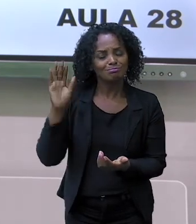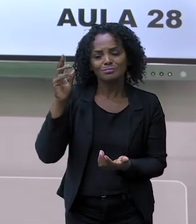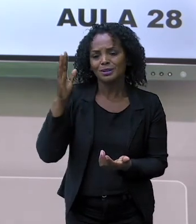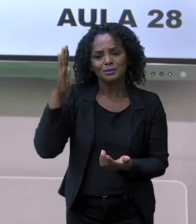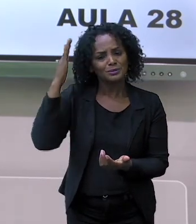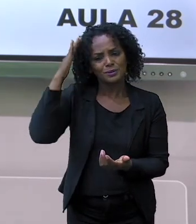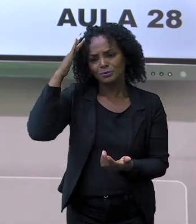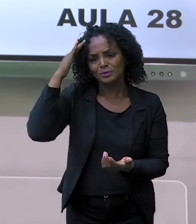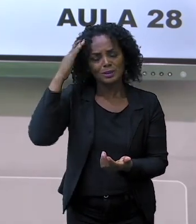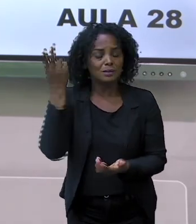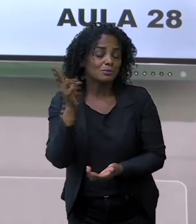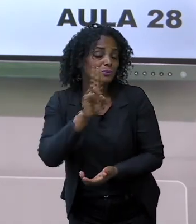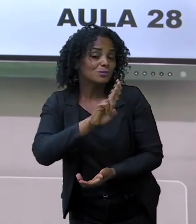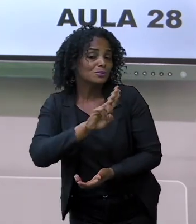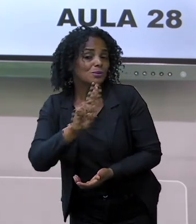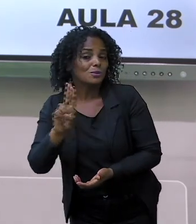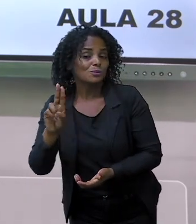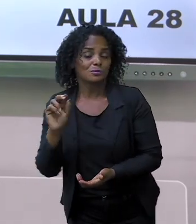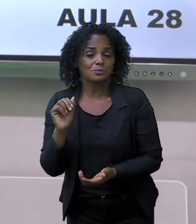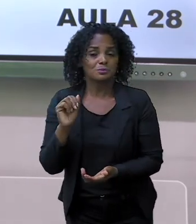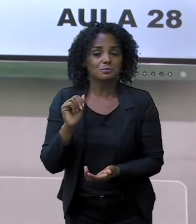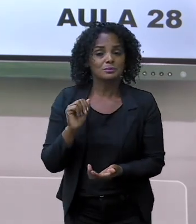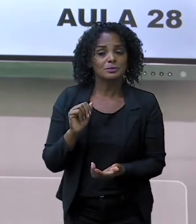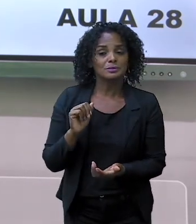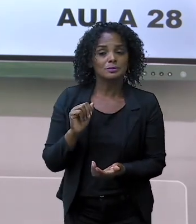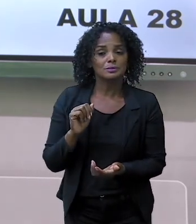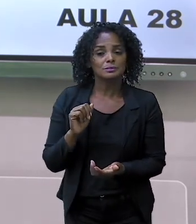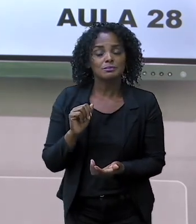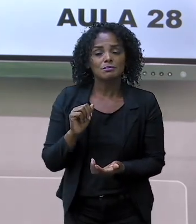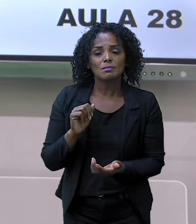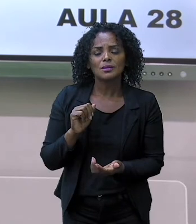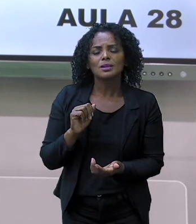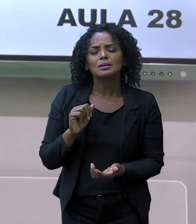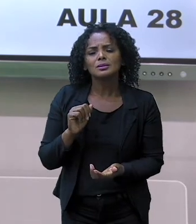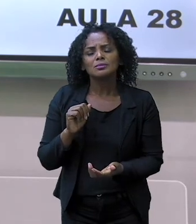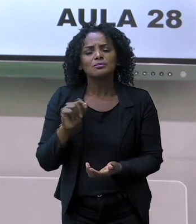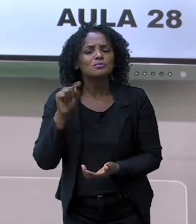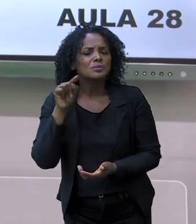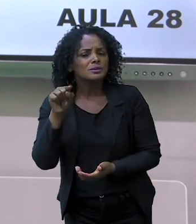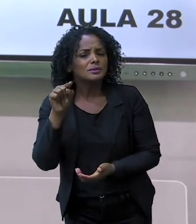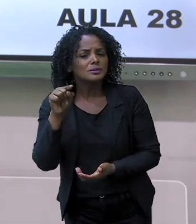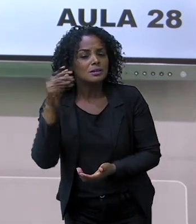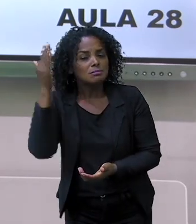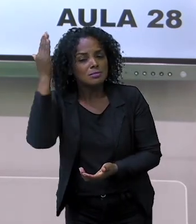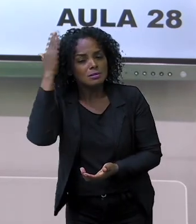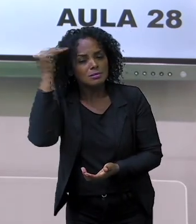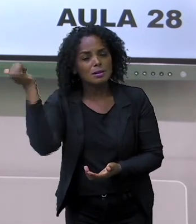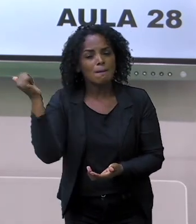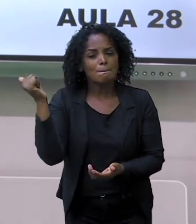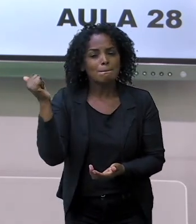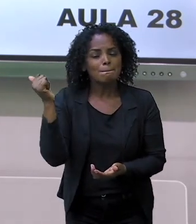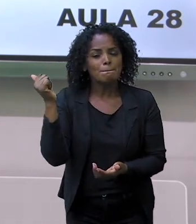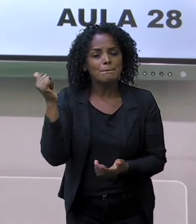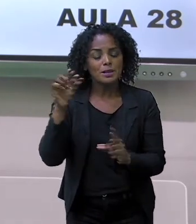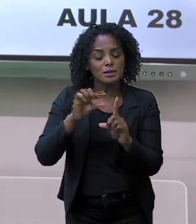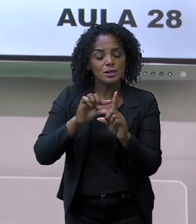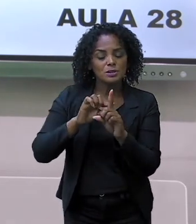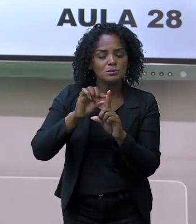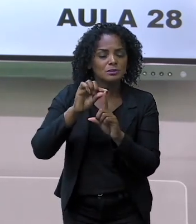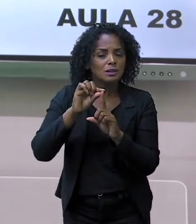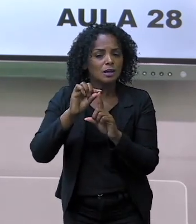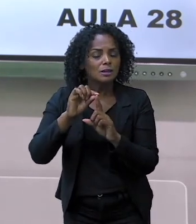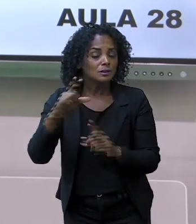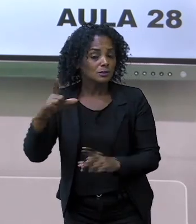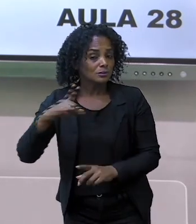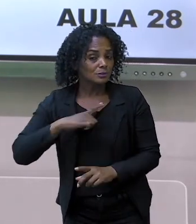correto que a gente fala. Não é isso? Então, se você quer saber quantas unidades de lápis de